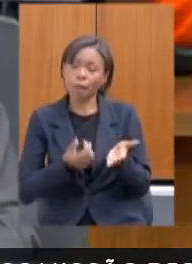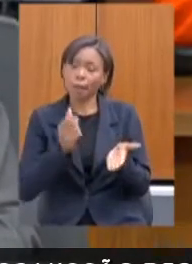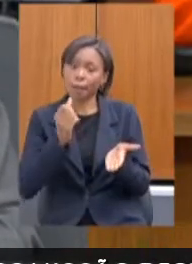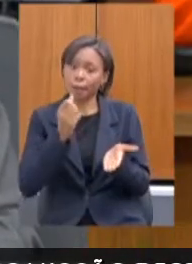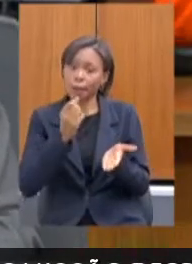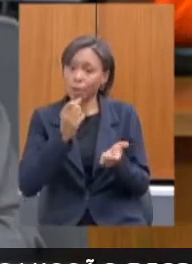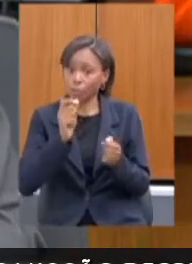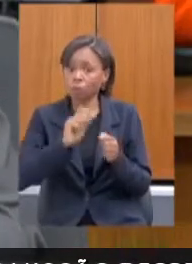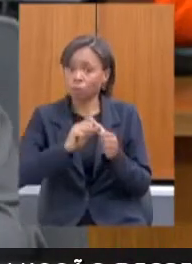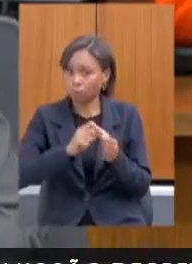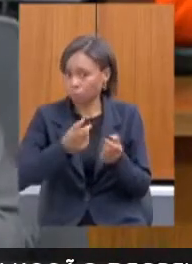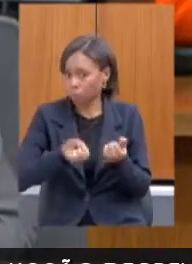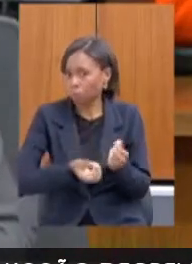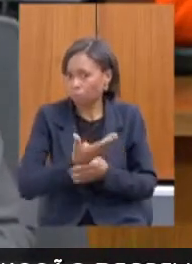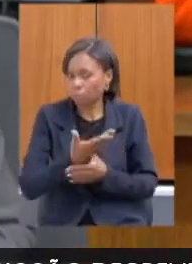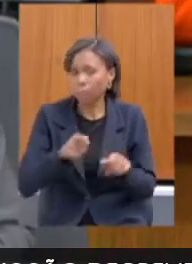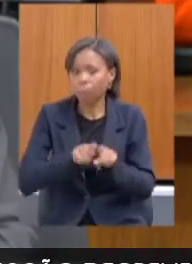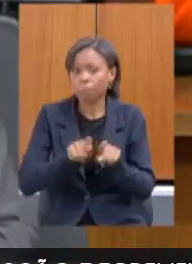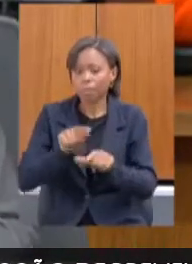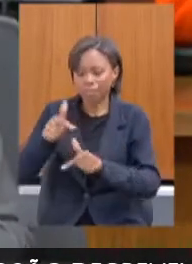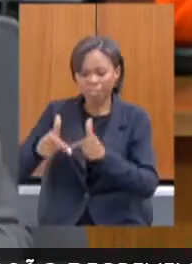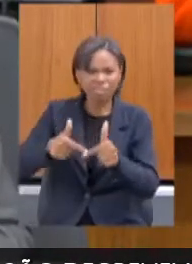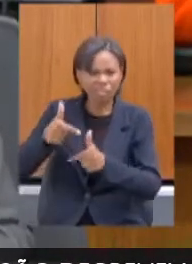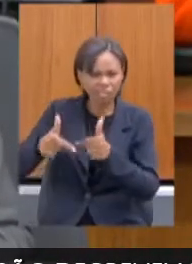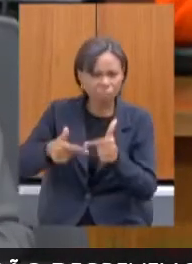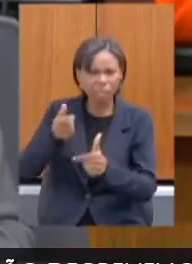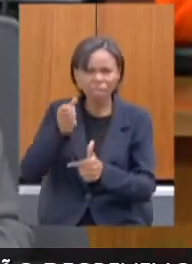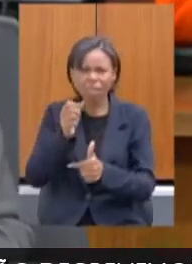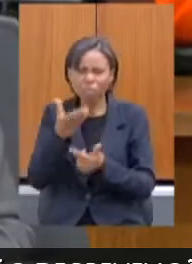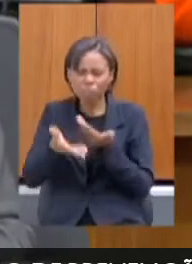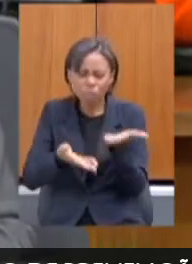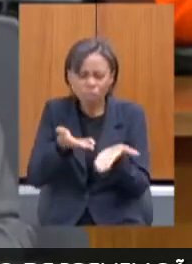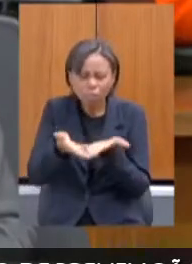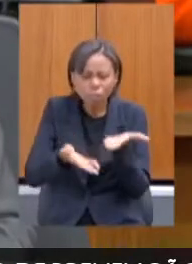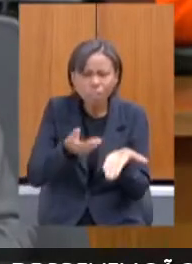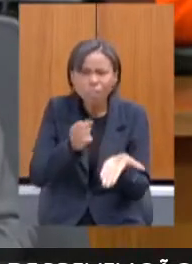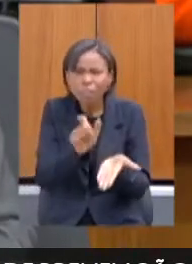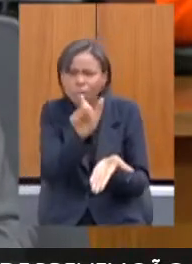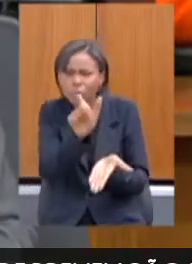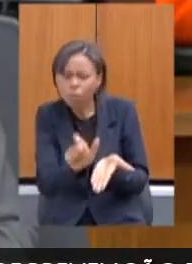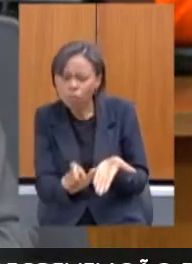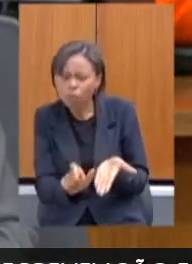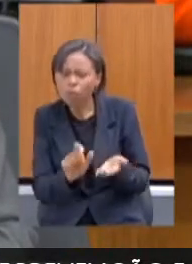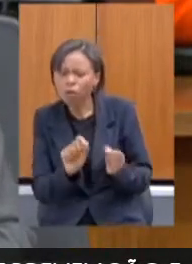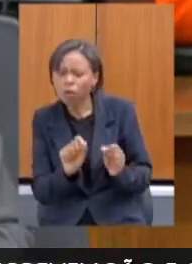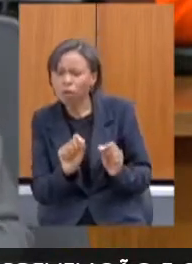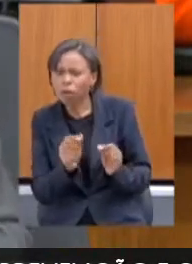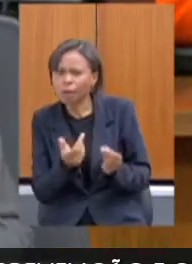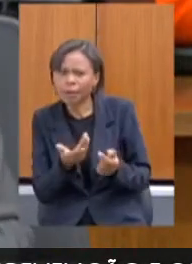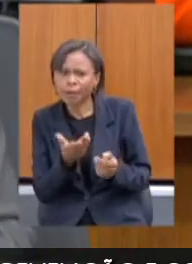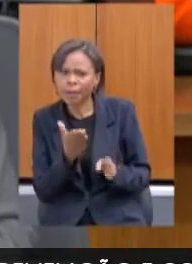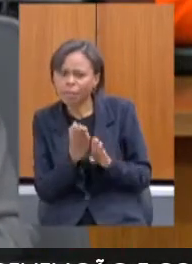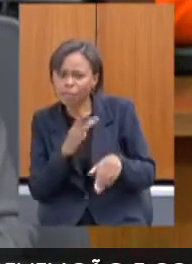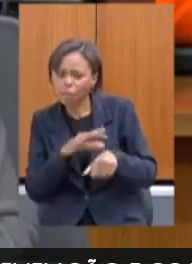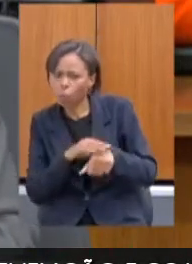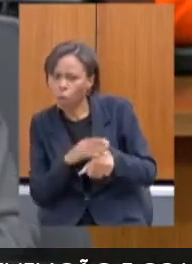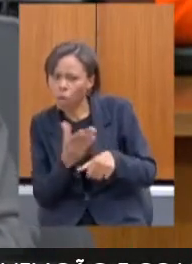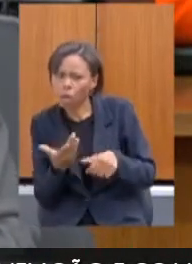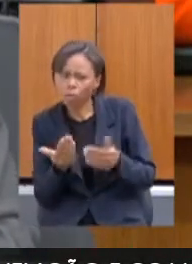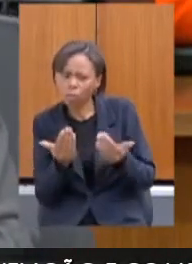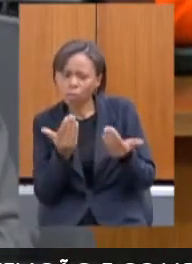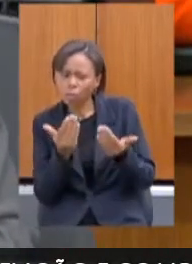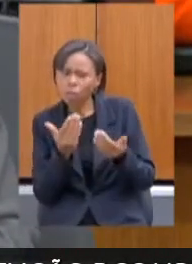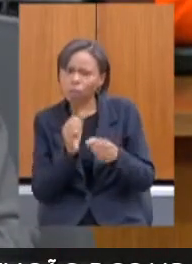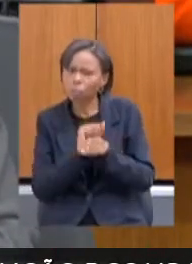de atendimento quando havia algum sistema, algum sintoma de COVID, algum sintoma que pudesse levar essas pessoas a terem a